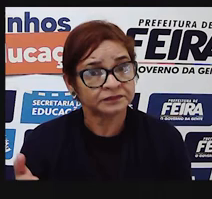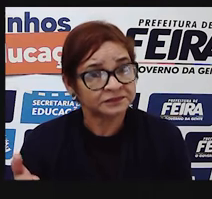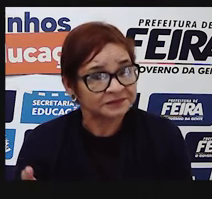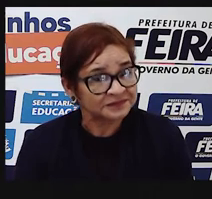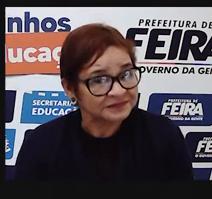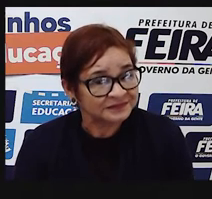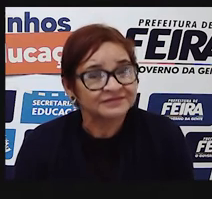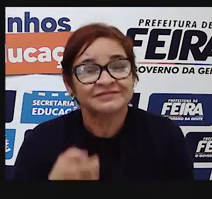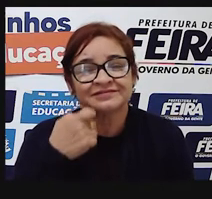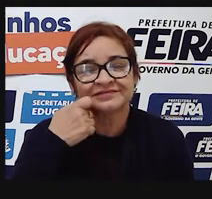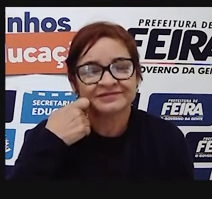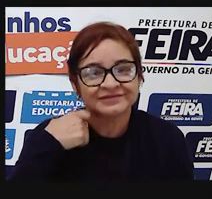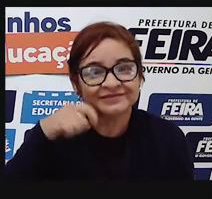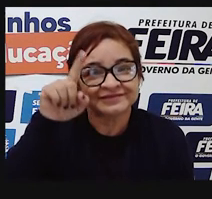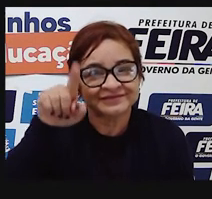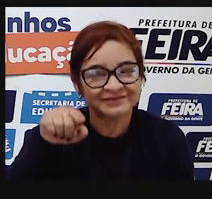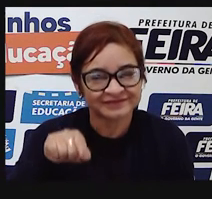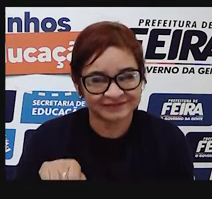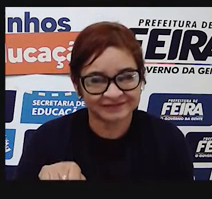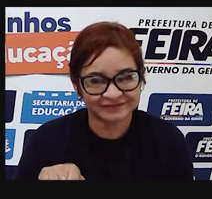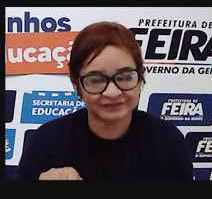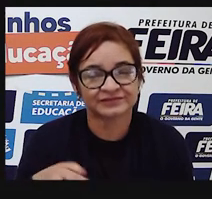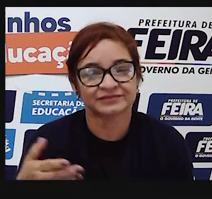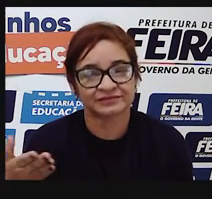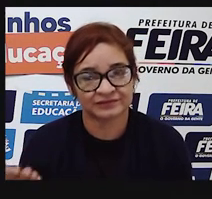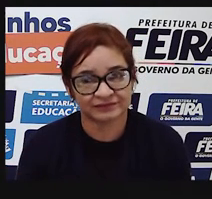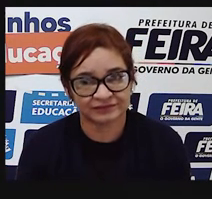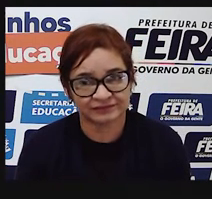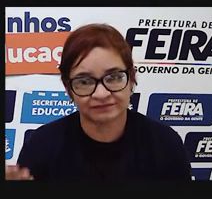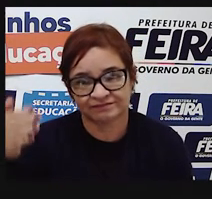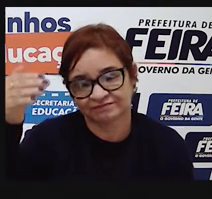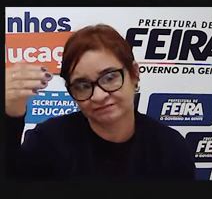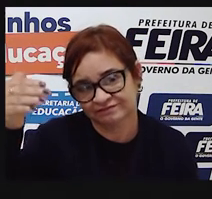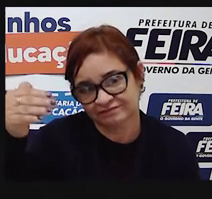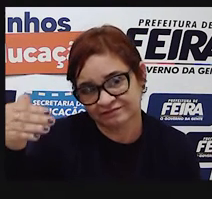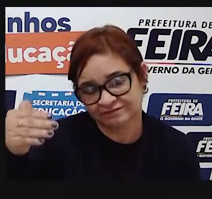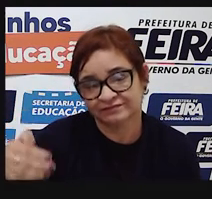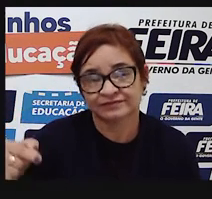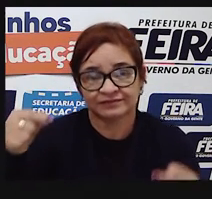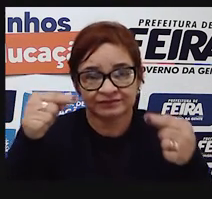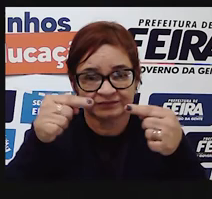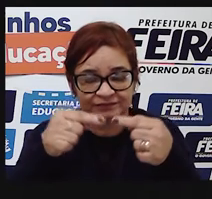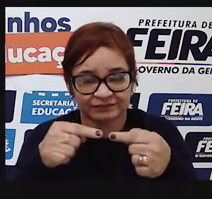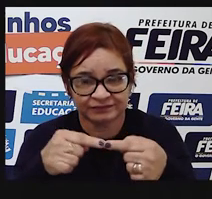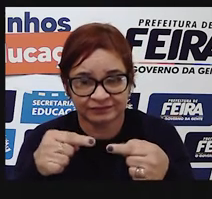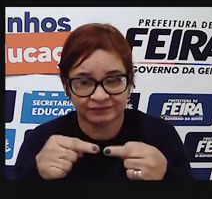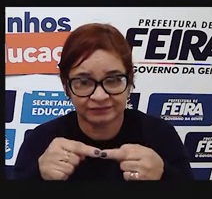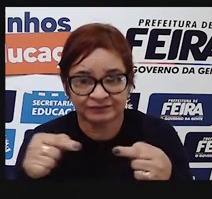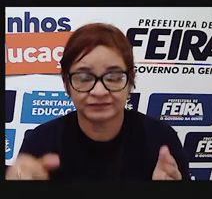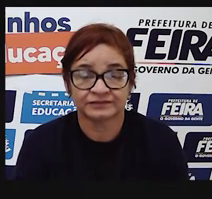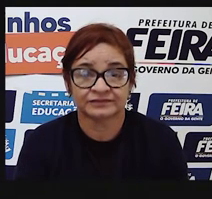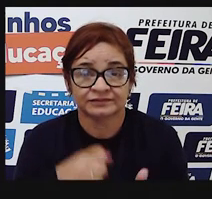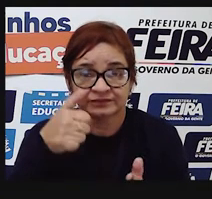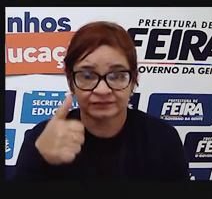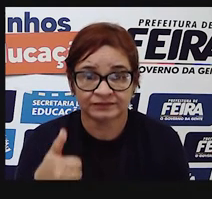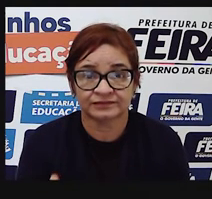é sexta. Então, a pontuação, ela tem o objetivo, primeiro, de